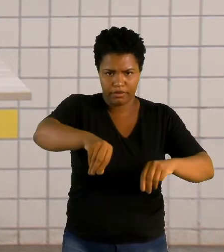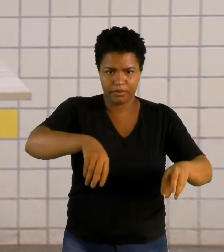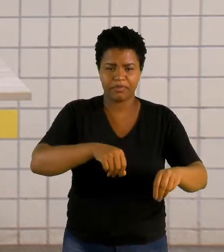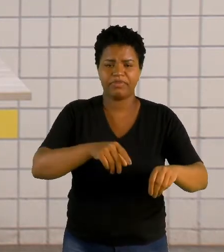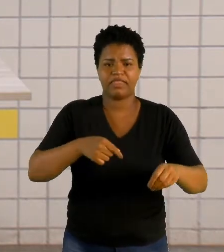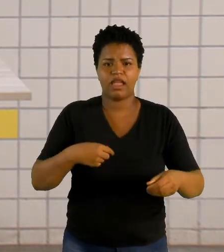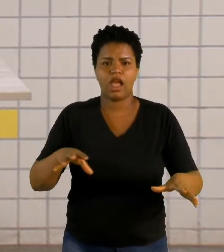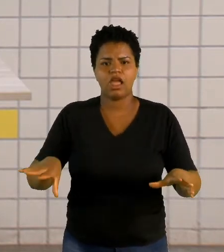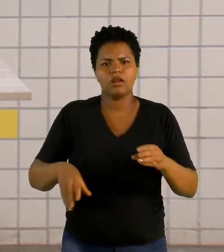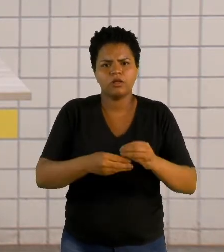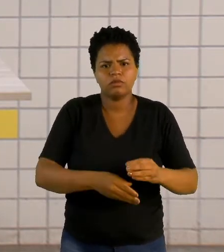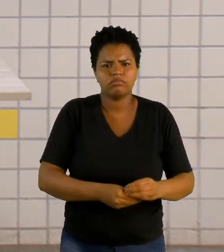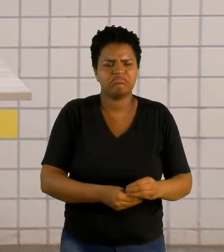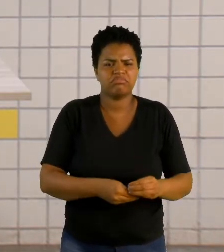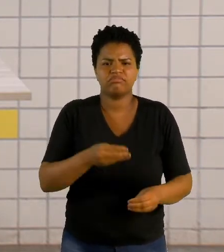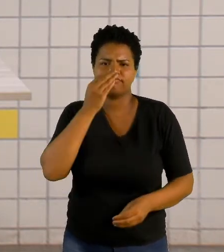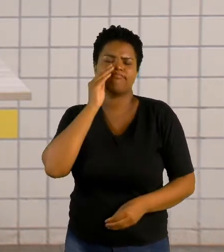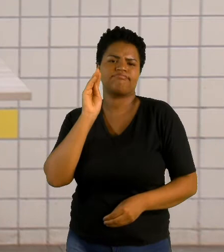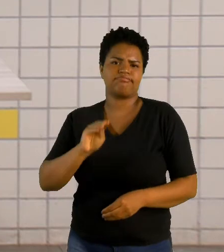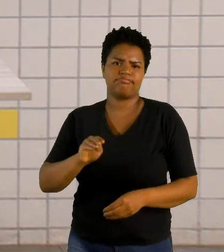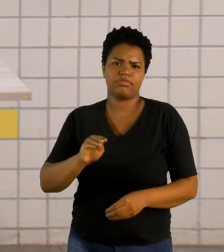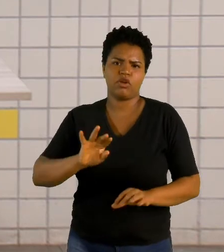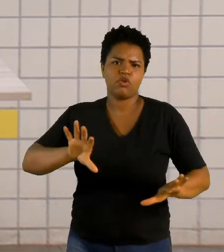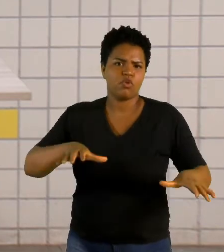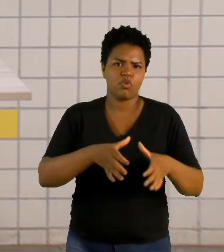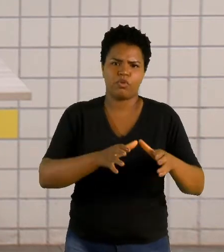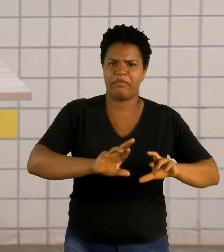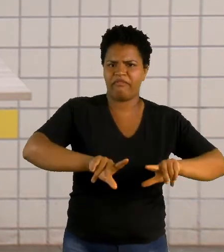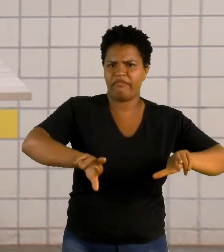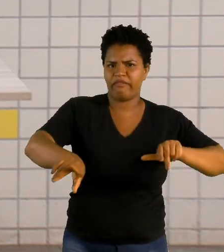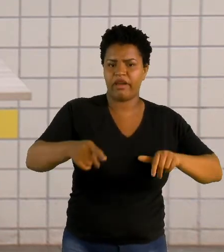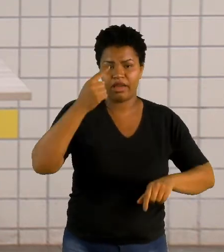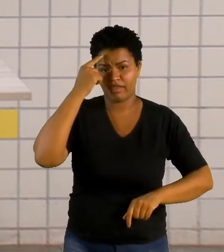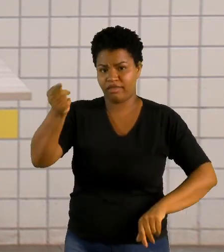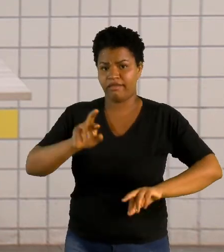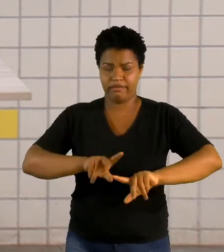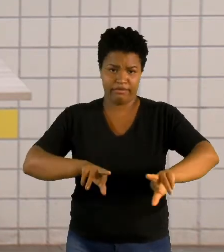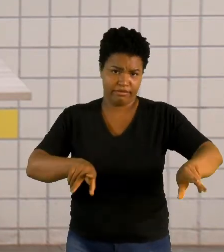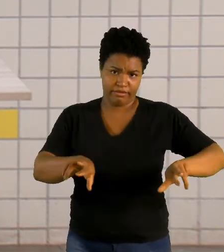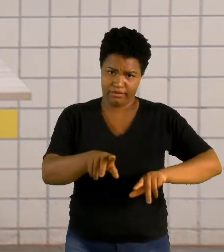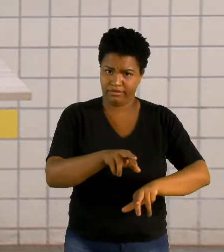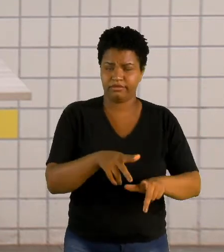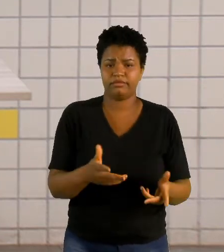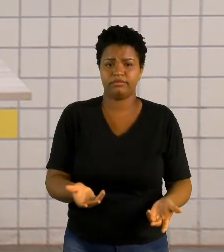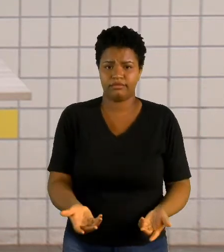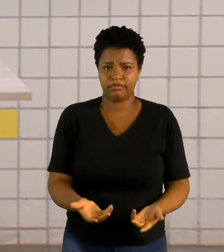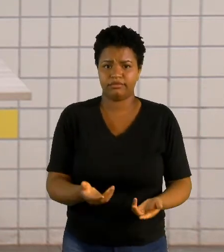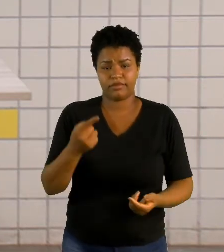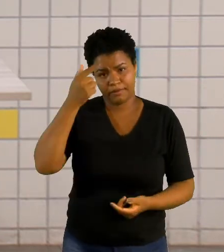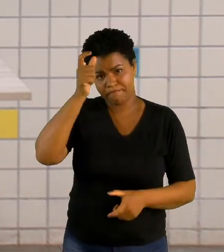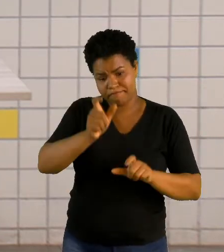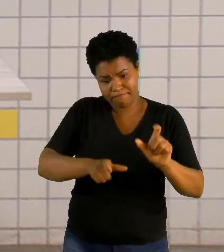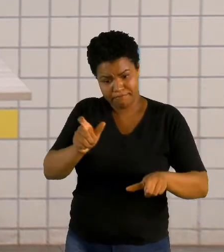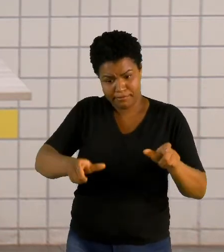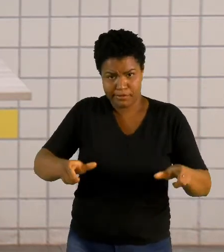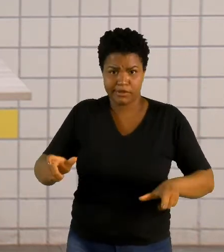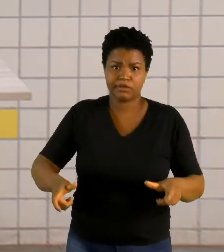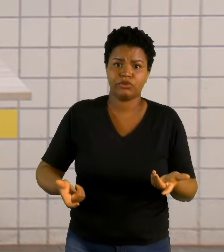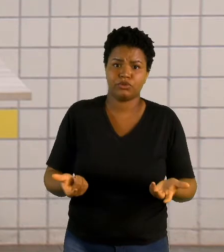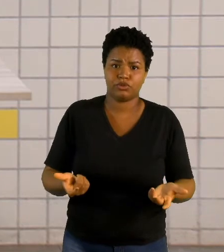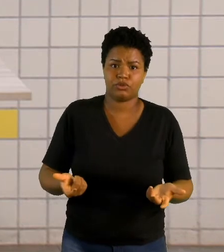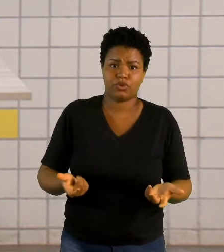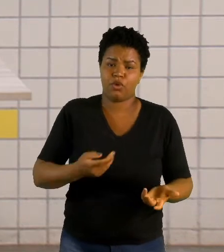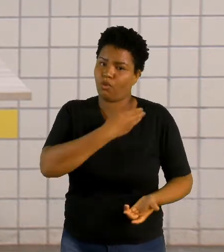ele ignorou completamente que eram grupos diferentes, eram ideias diferentes, que eram pessoas, né? Com